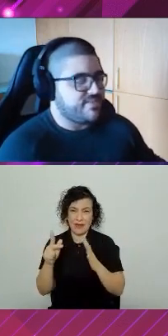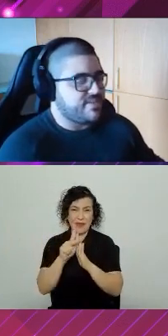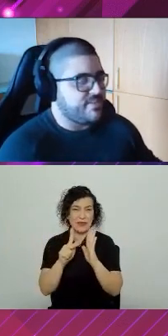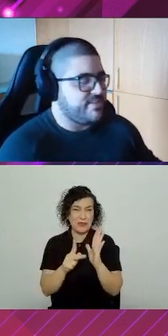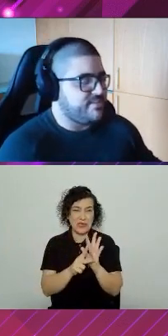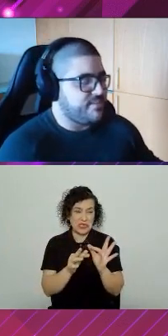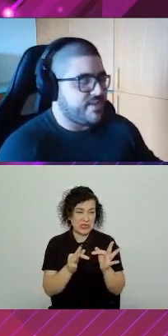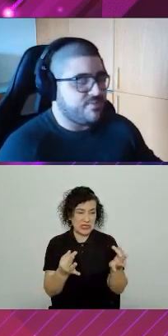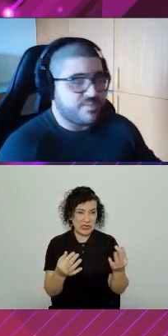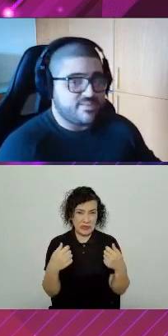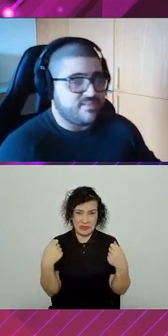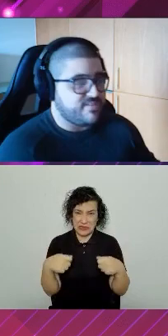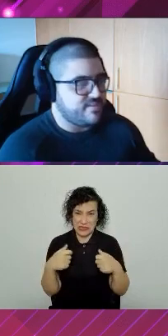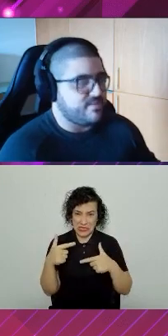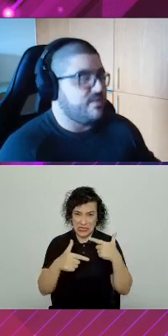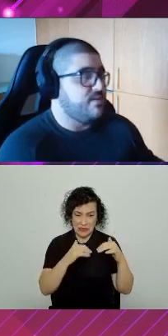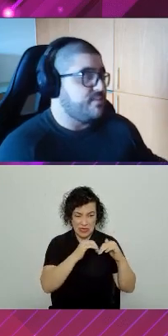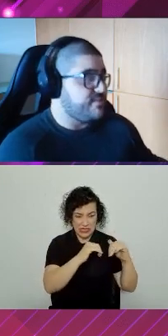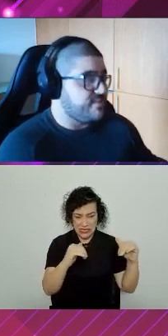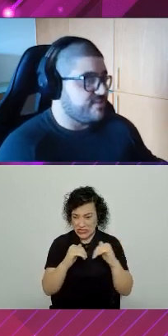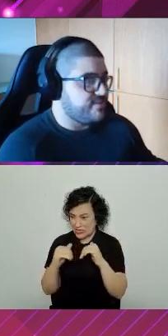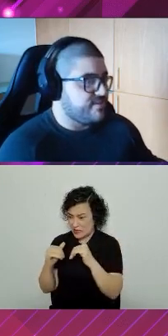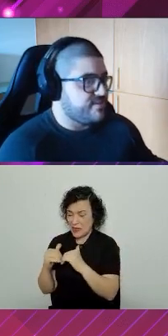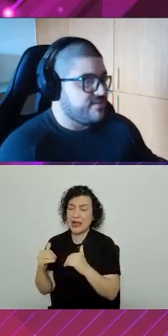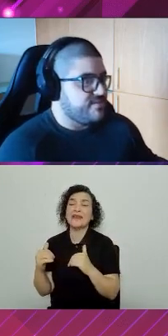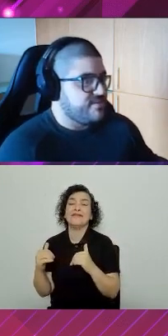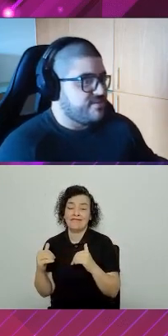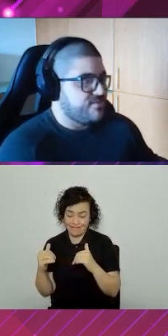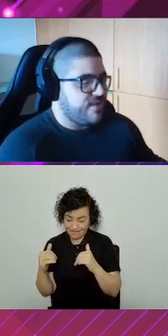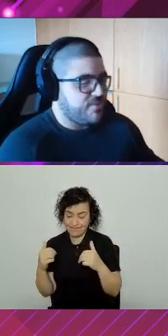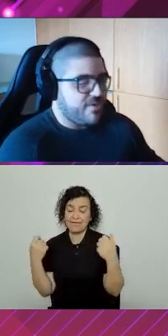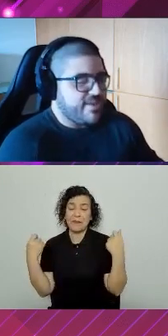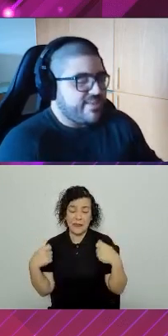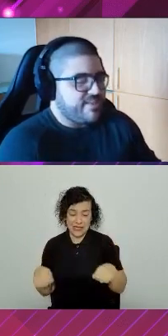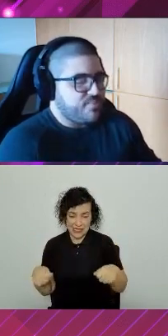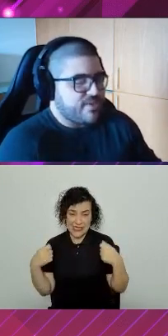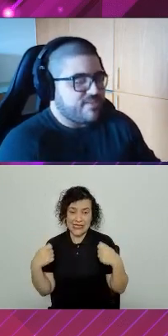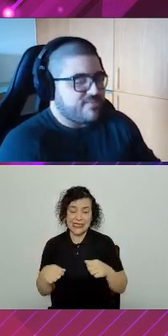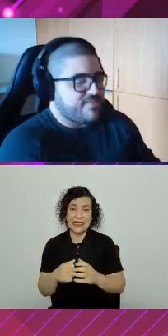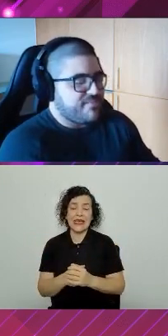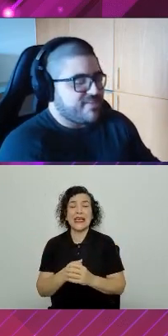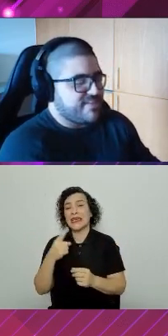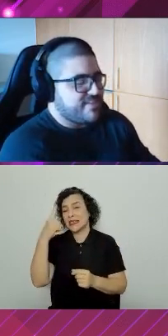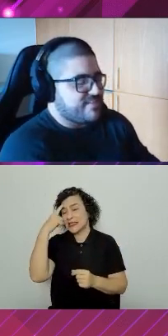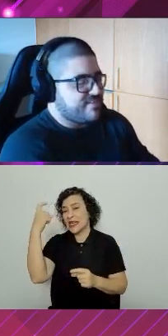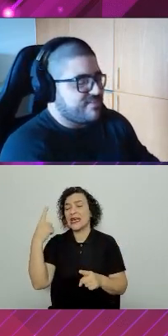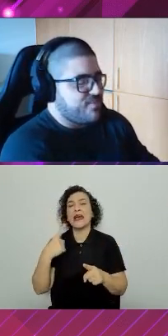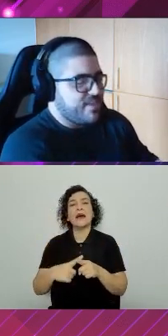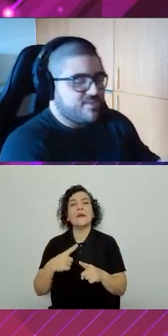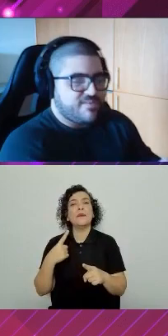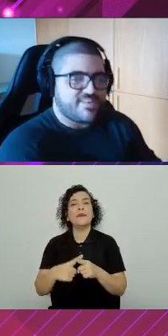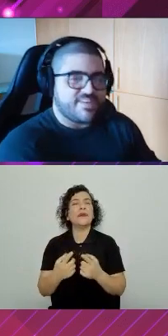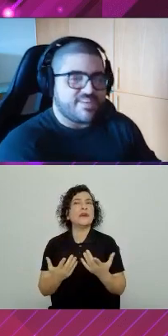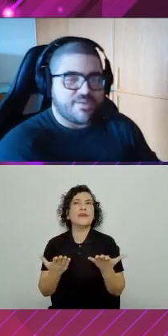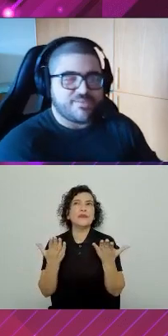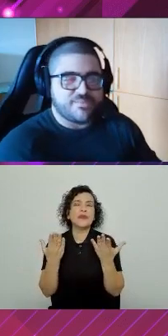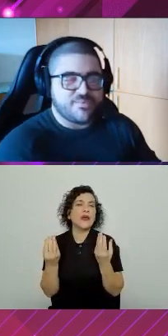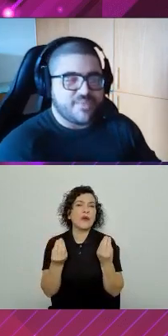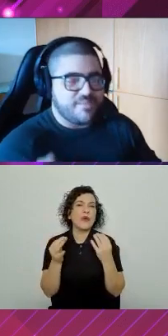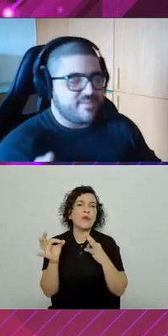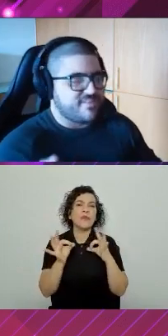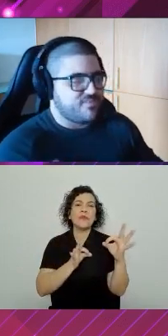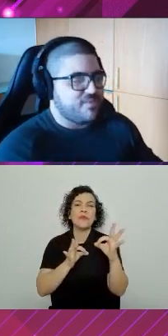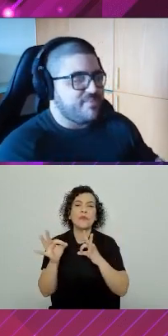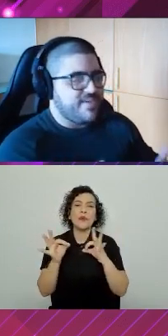a gente vai trabalhar separado, eu preciso fazer isso? Preciso. Qual é a ideia? Por que você vai fazer, como é que você vai fazer o deploy